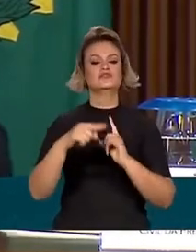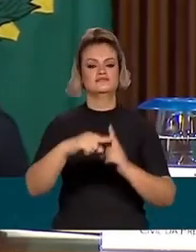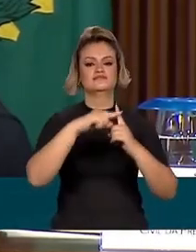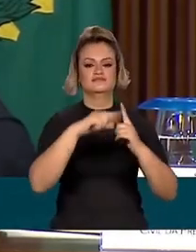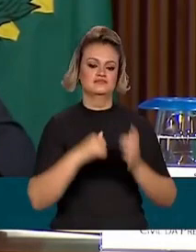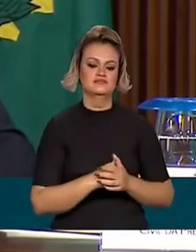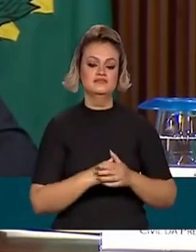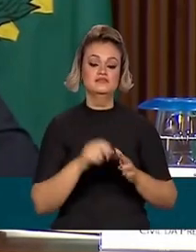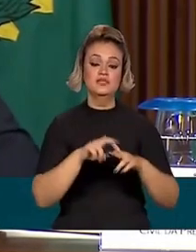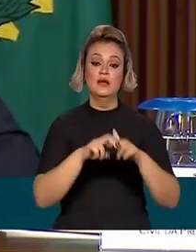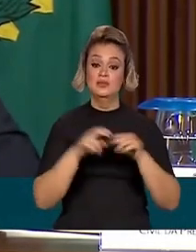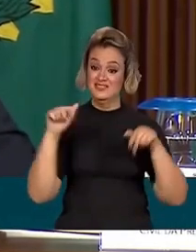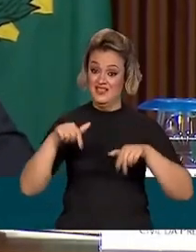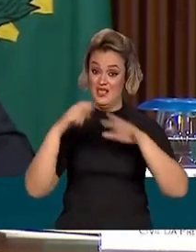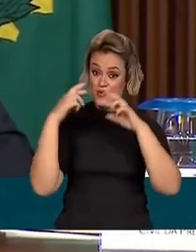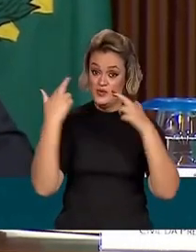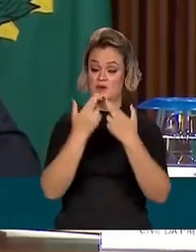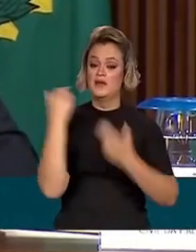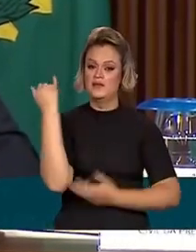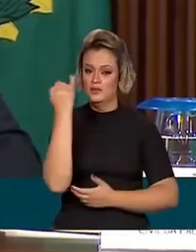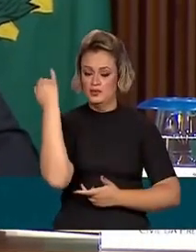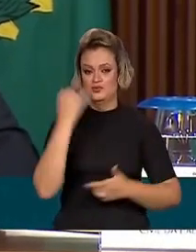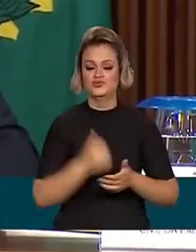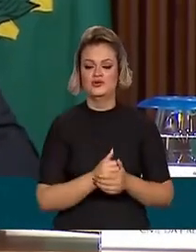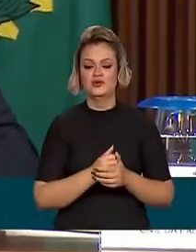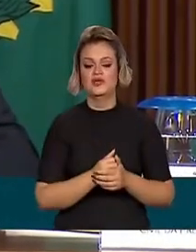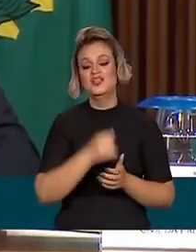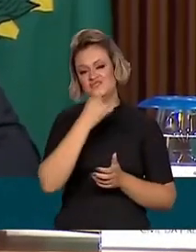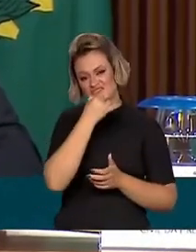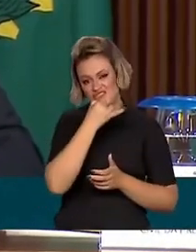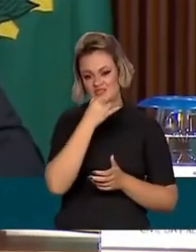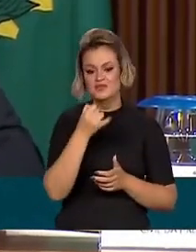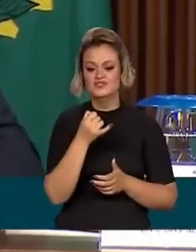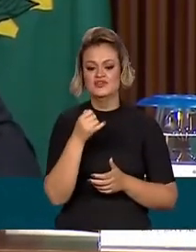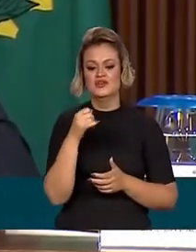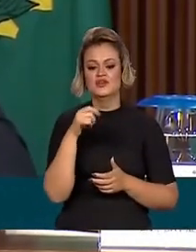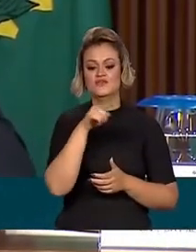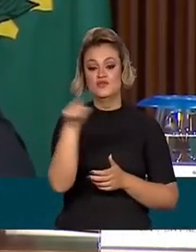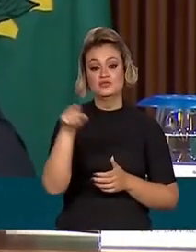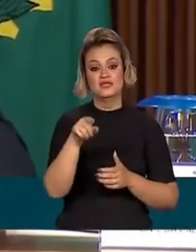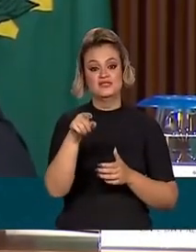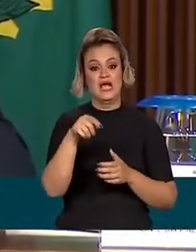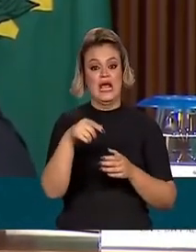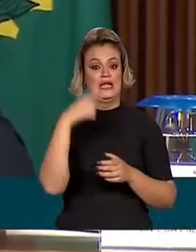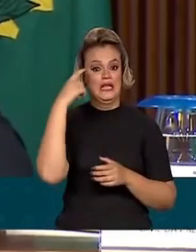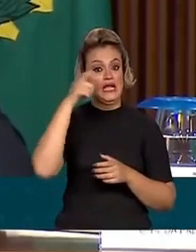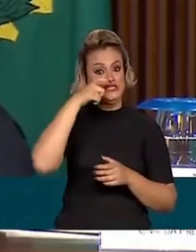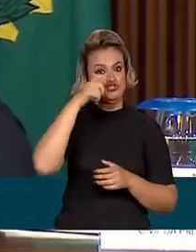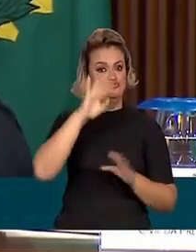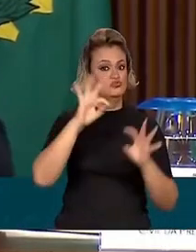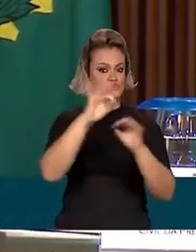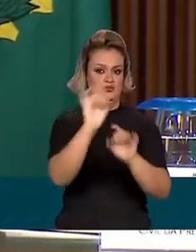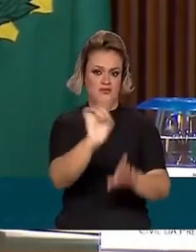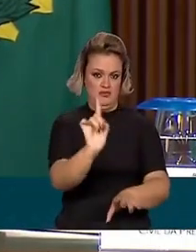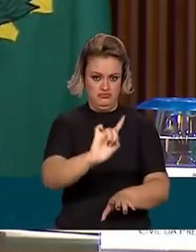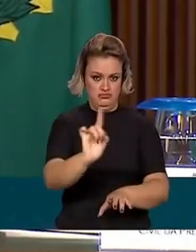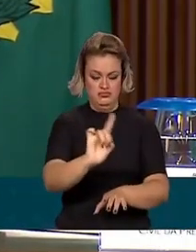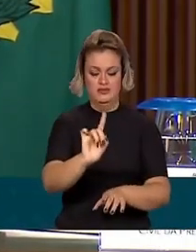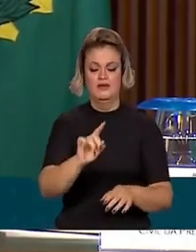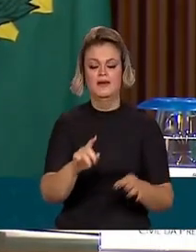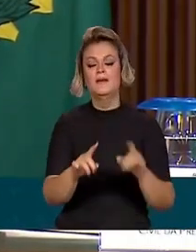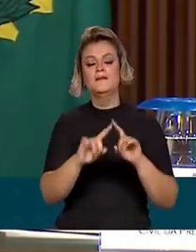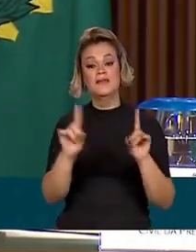Por isso que essa reunião é muito importante. Lamentavelmente, vocês não vão poder ficar para assistir a reunião toda, mas